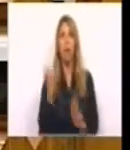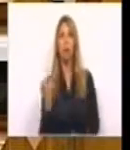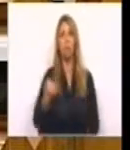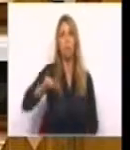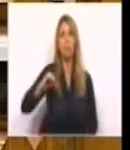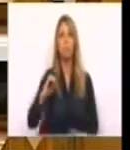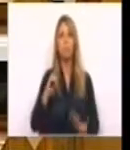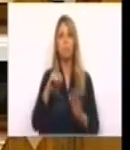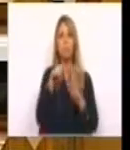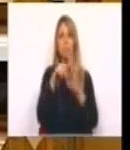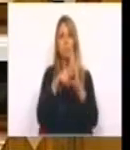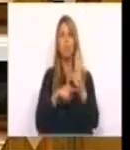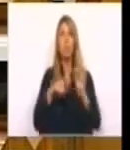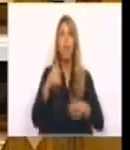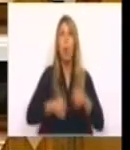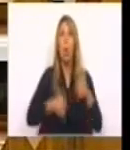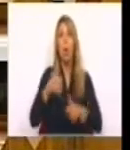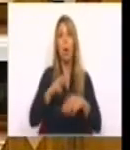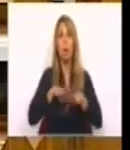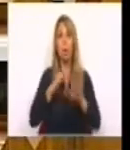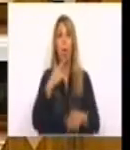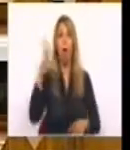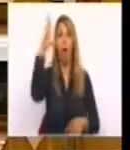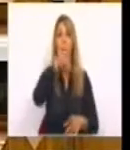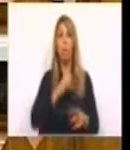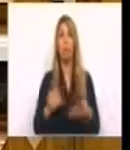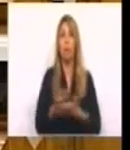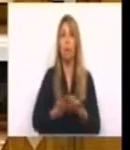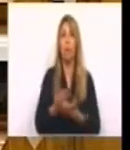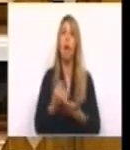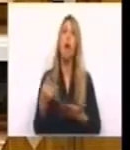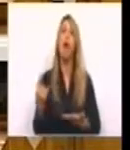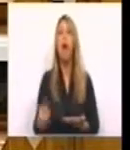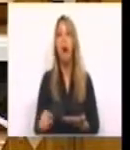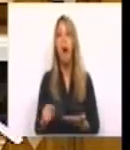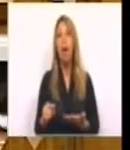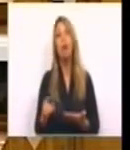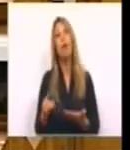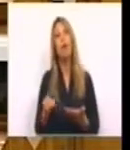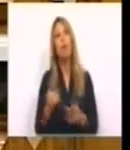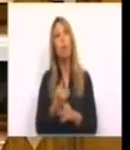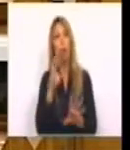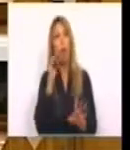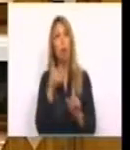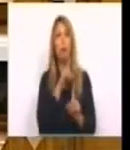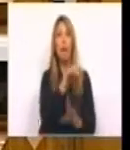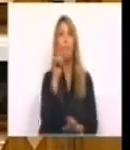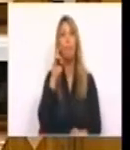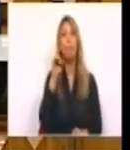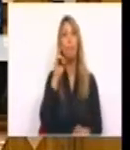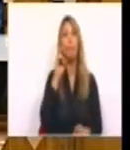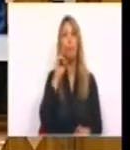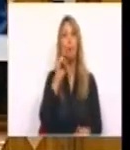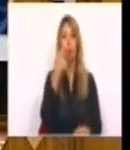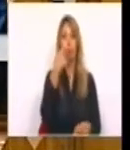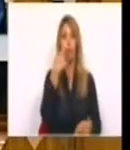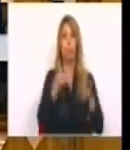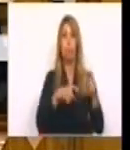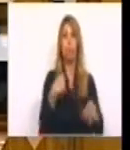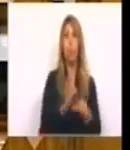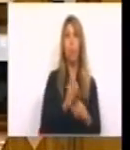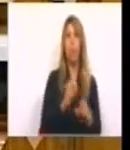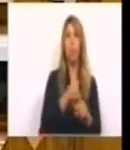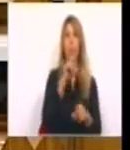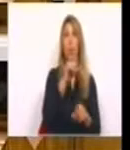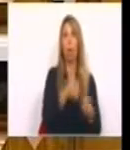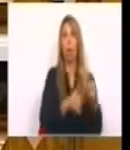de abusos de mercado para proteger consumidores e concorrentes. Esta é,